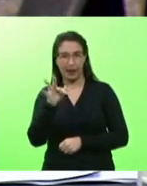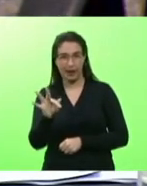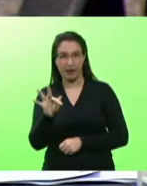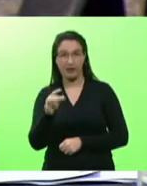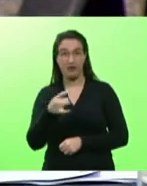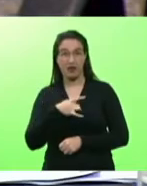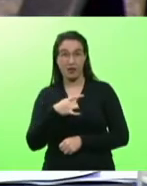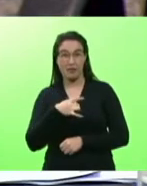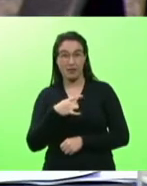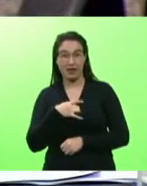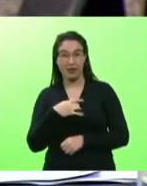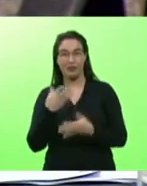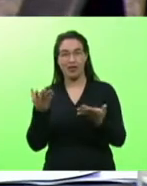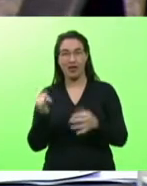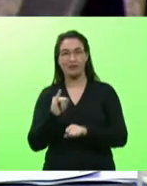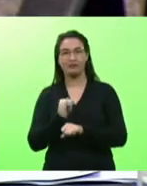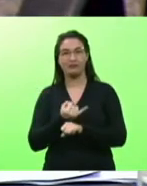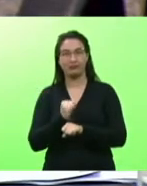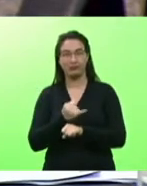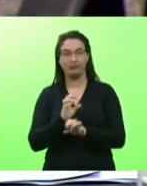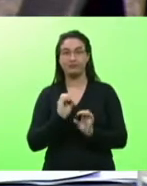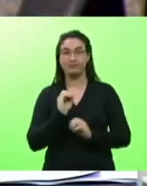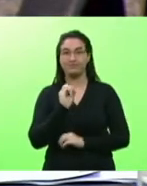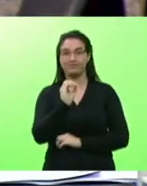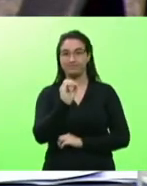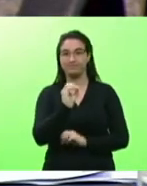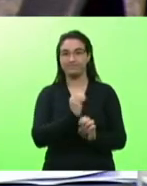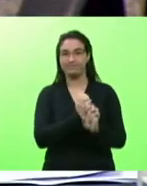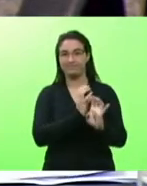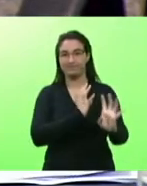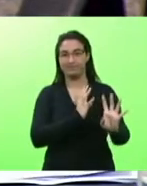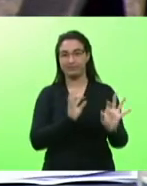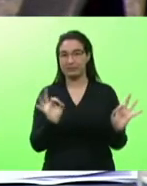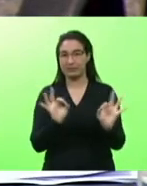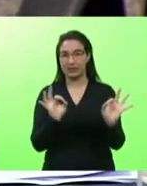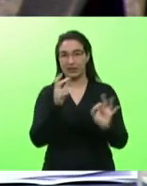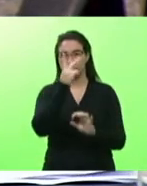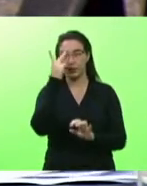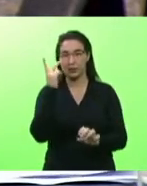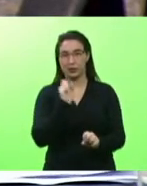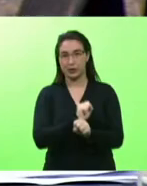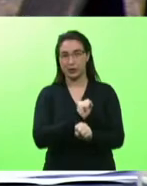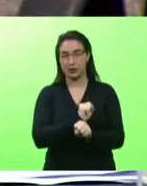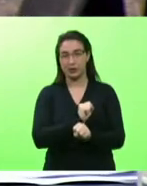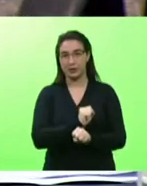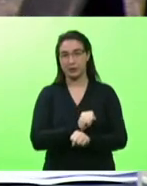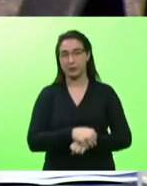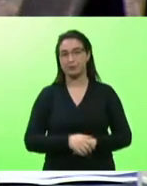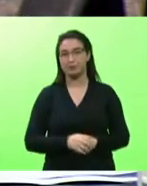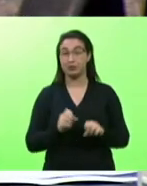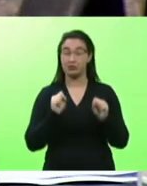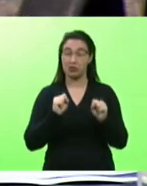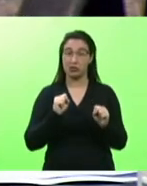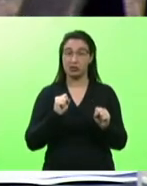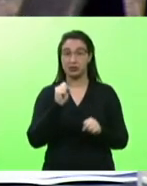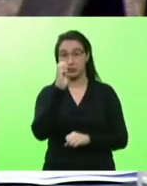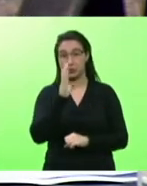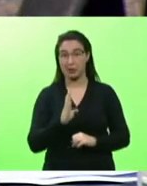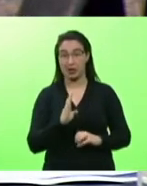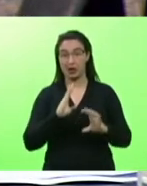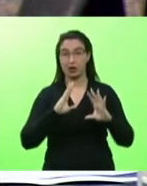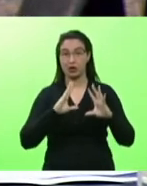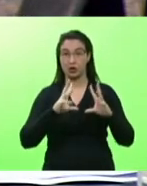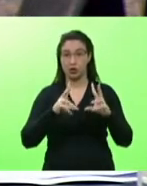zerada a fila. Eu acredito que isso vai ser uma tendência no país todo. Então, ontem ali, quando eu falei que de